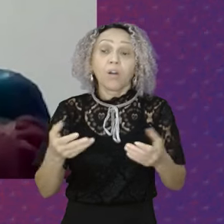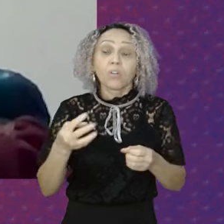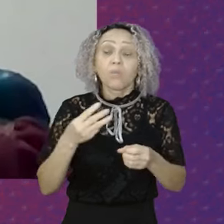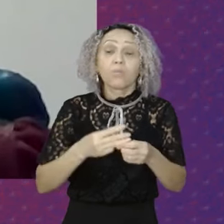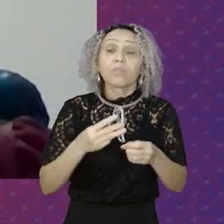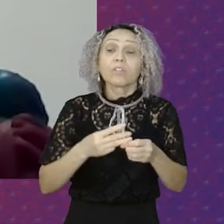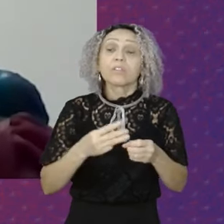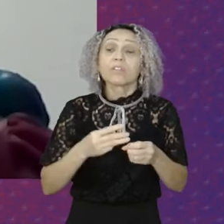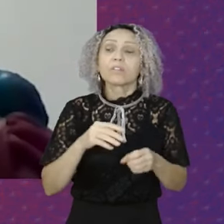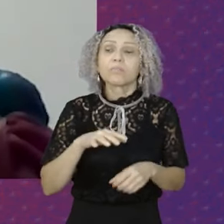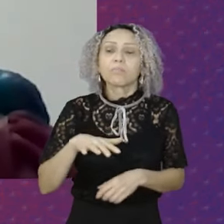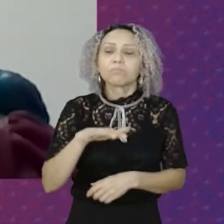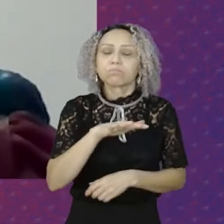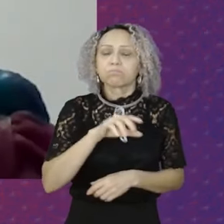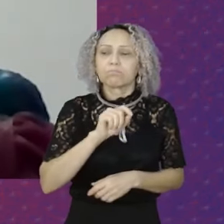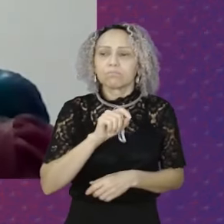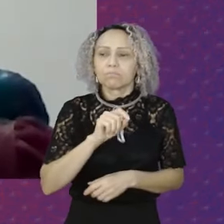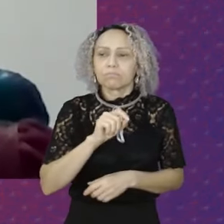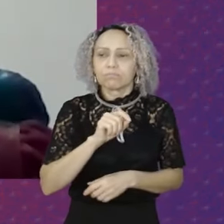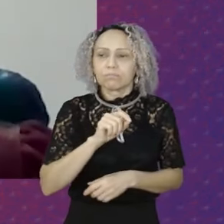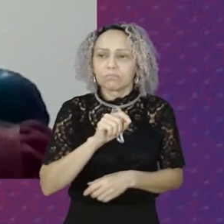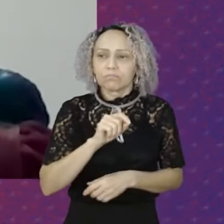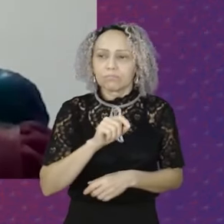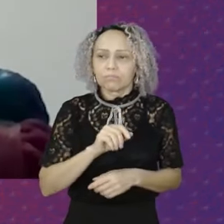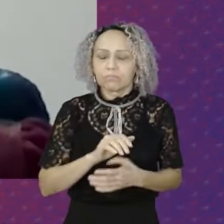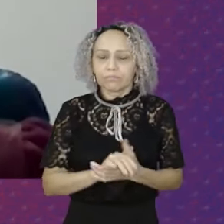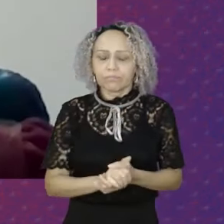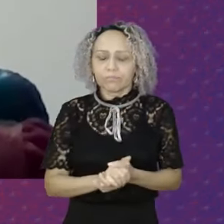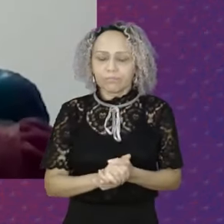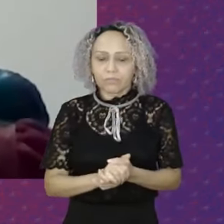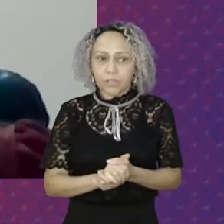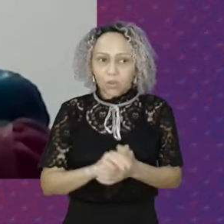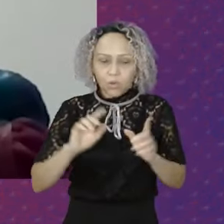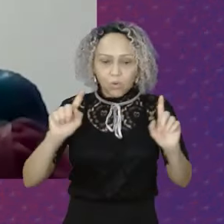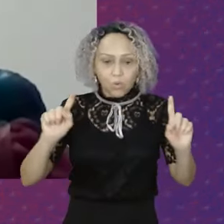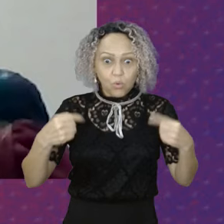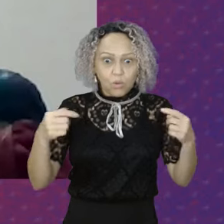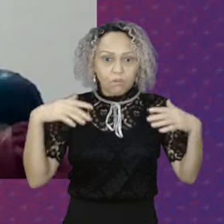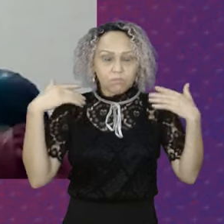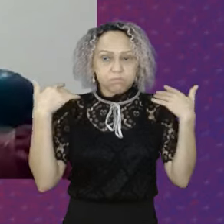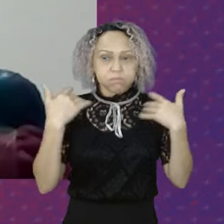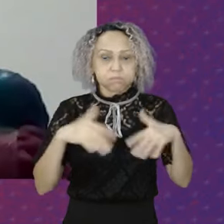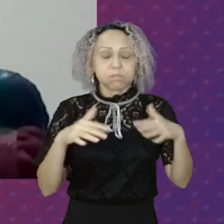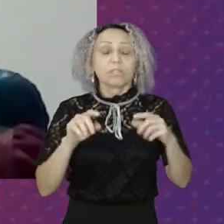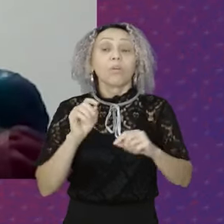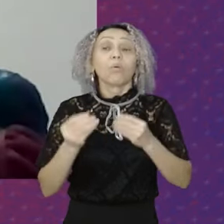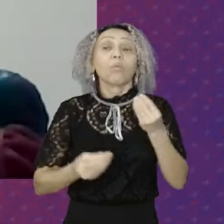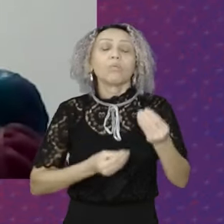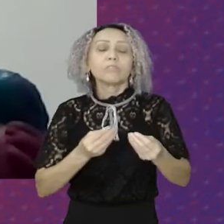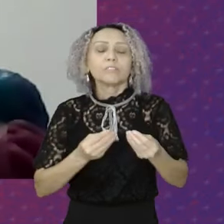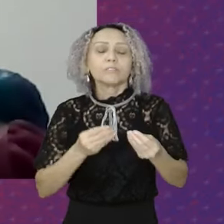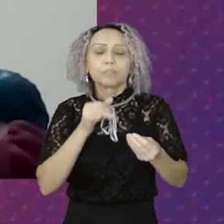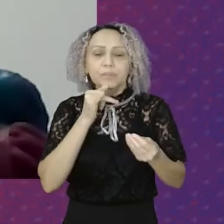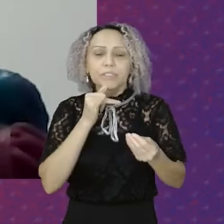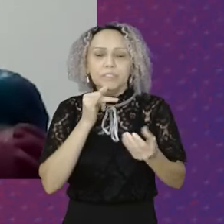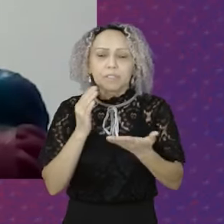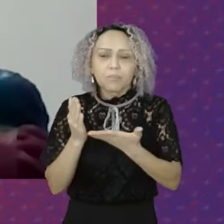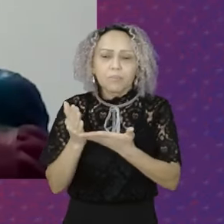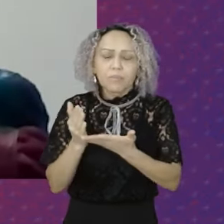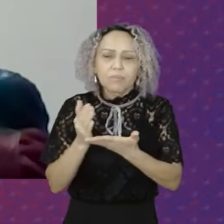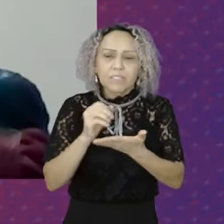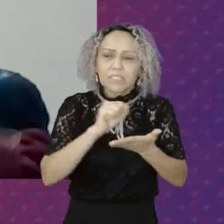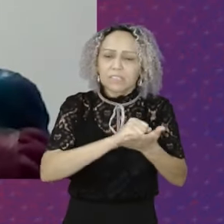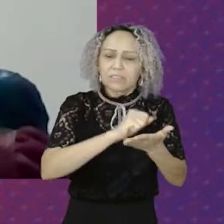estão Aí Com um desafio enorme No que diz respeito A atualização Dos dados A